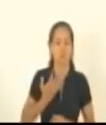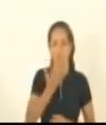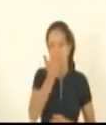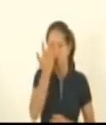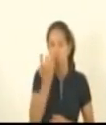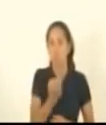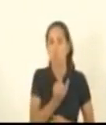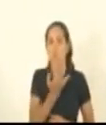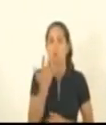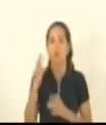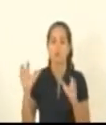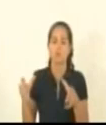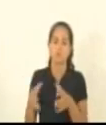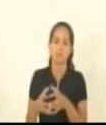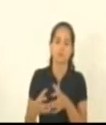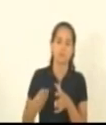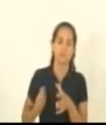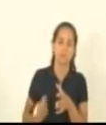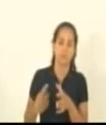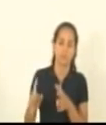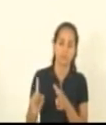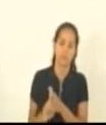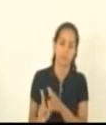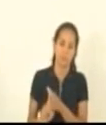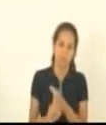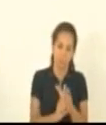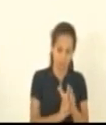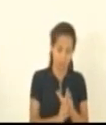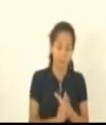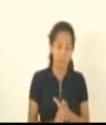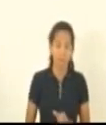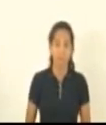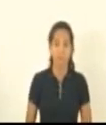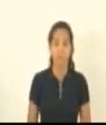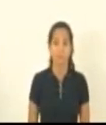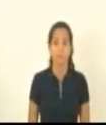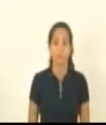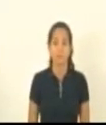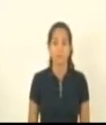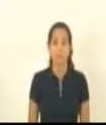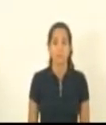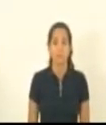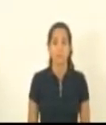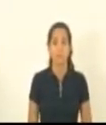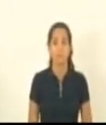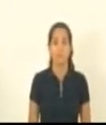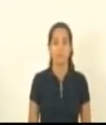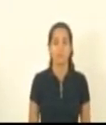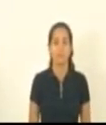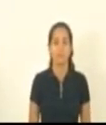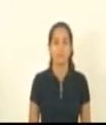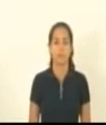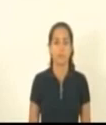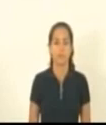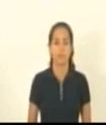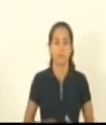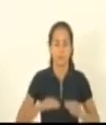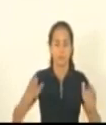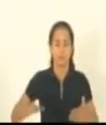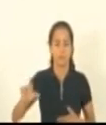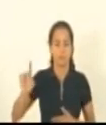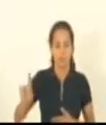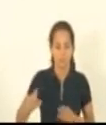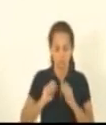vou fazer isso amanhã a mesa de diretora da